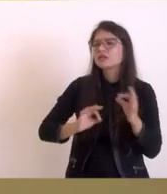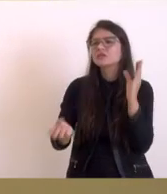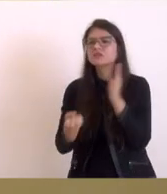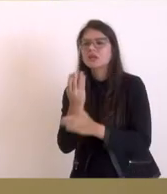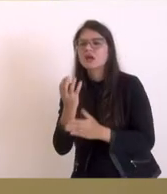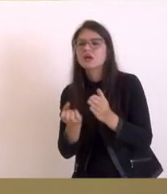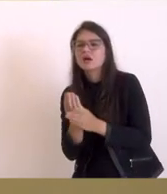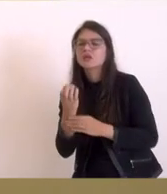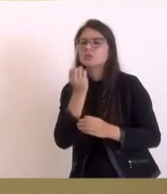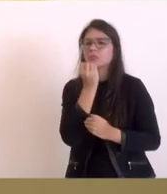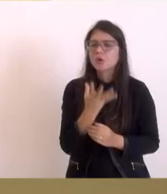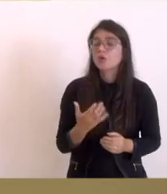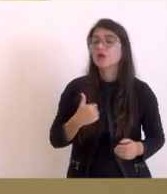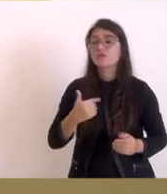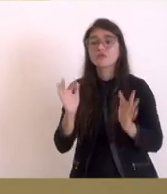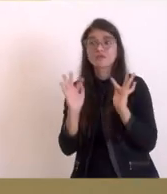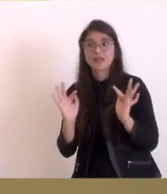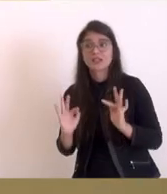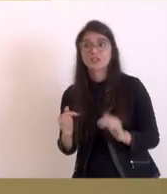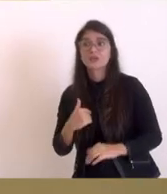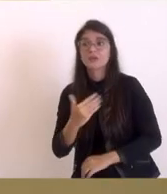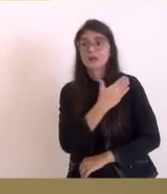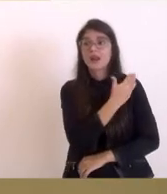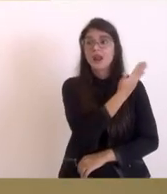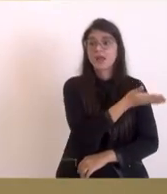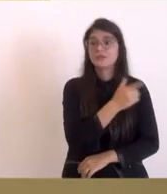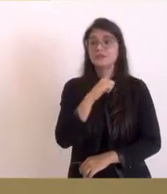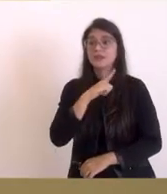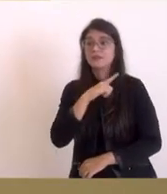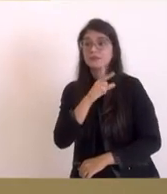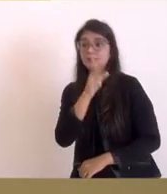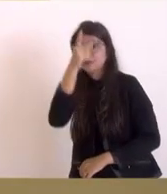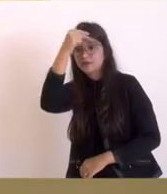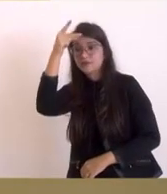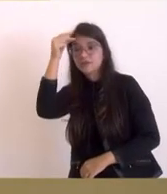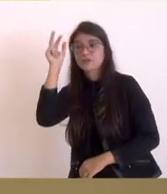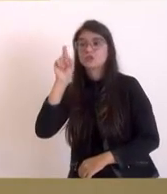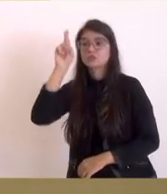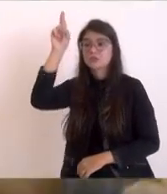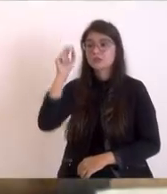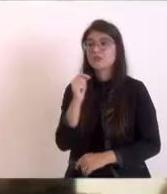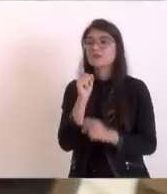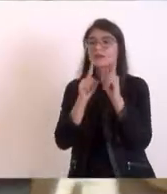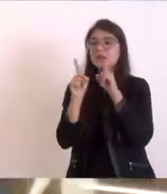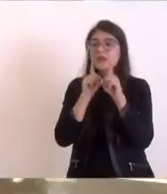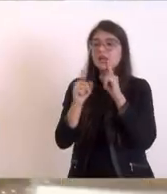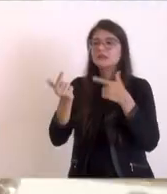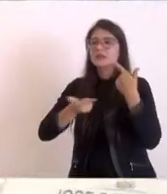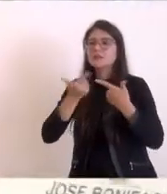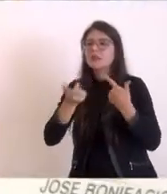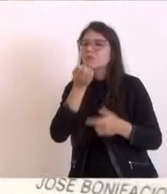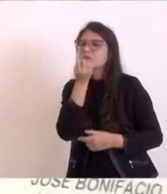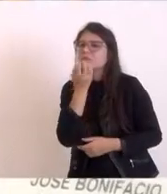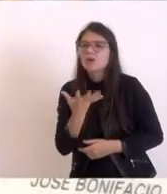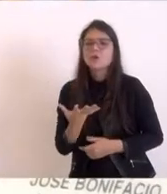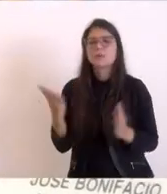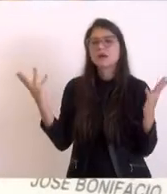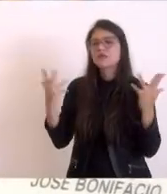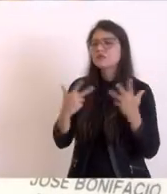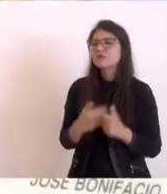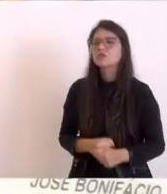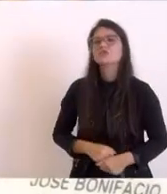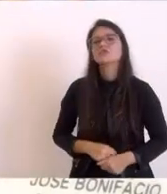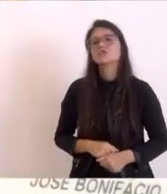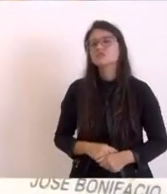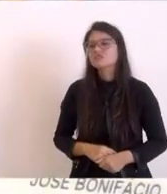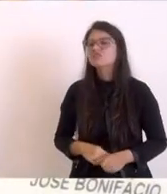estou muito feliz, estou ao lado aqui do prefeito responsável, que está fazendo um trabalho maravilhoso em Maricá, colocando Maricá com